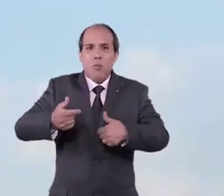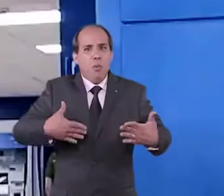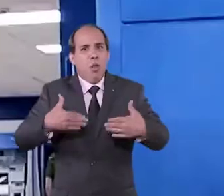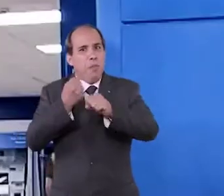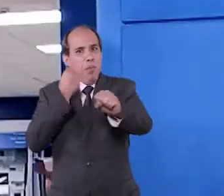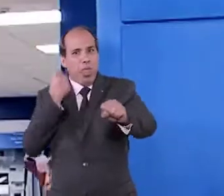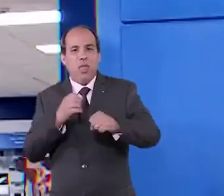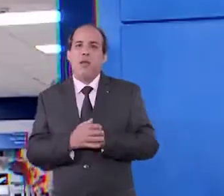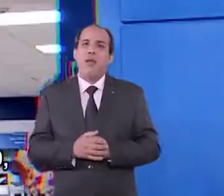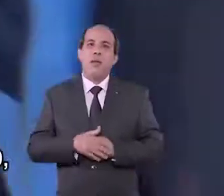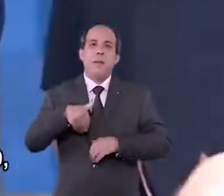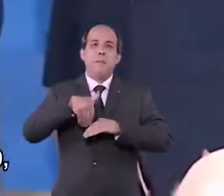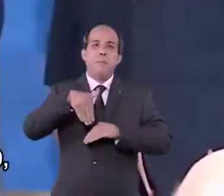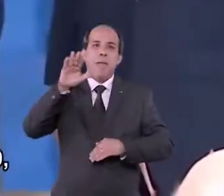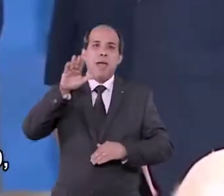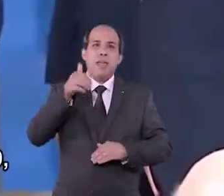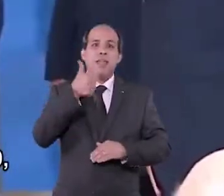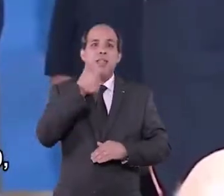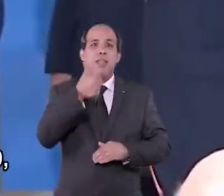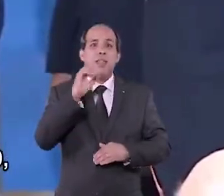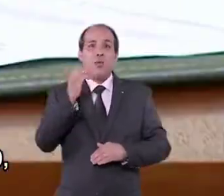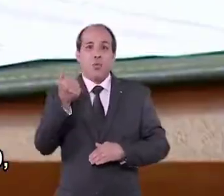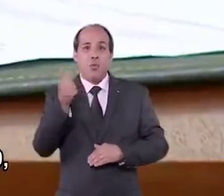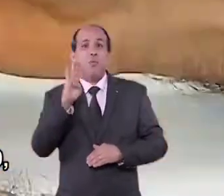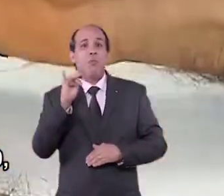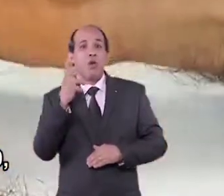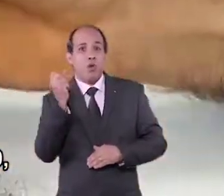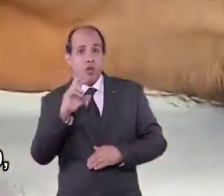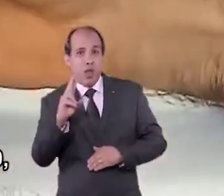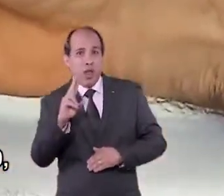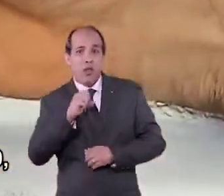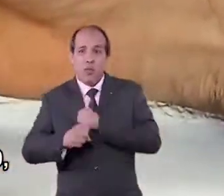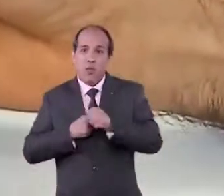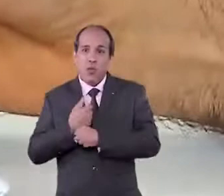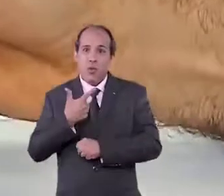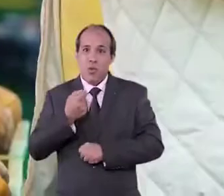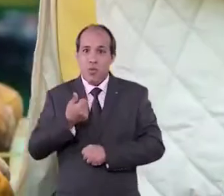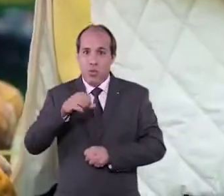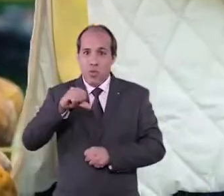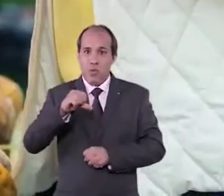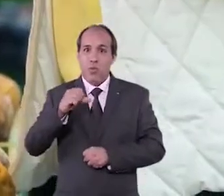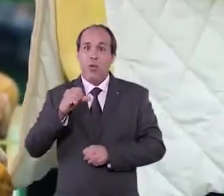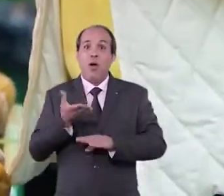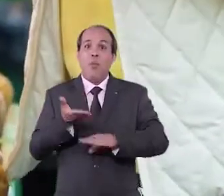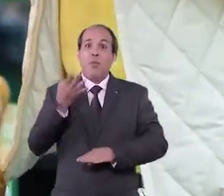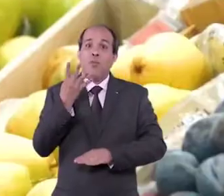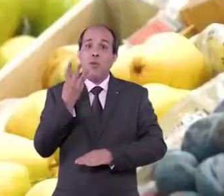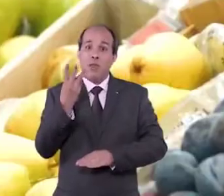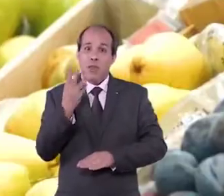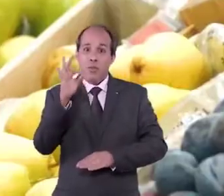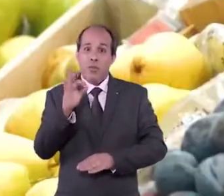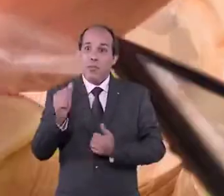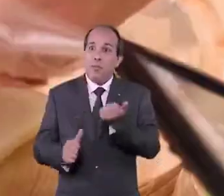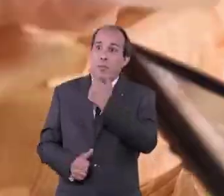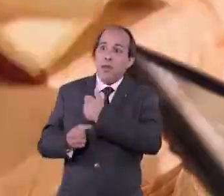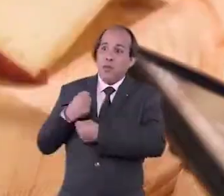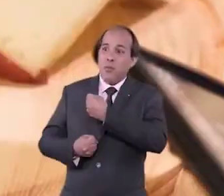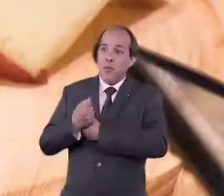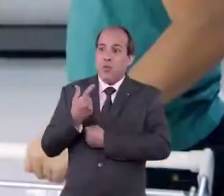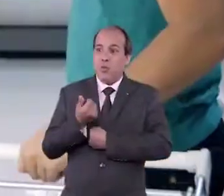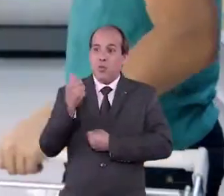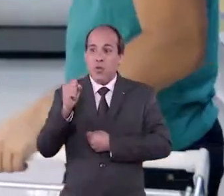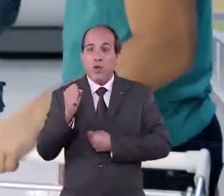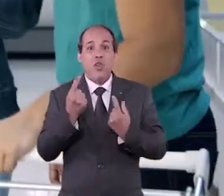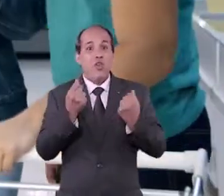passaram a dar lucro. Foram mais de 101 bilhões em 2019, 43% a mais que em 2018.